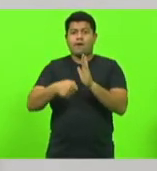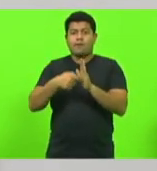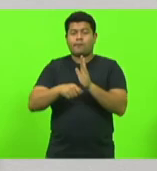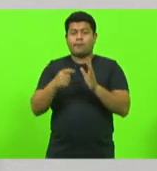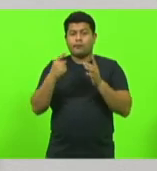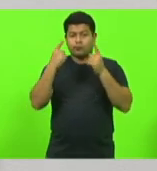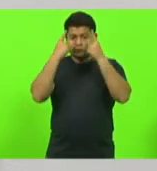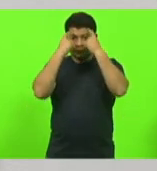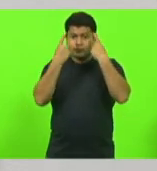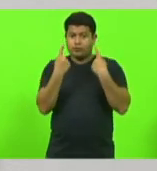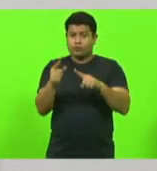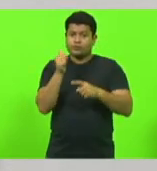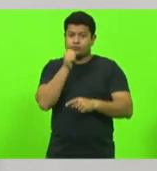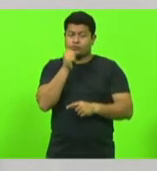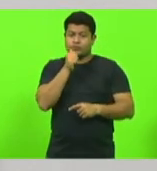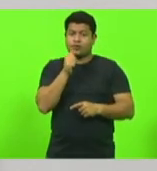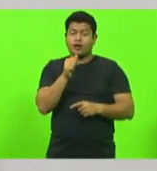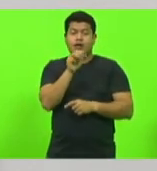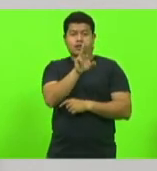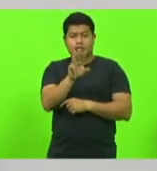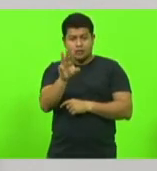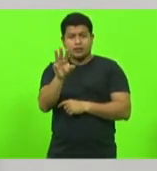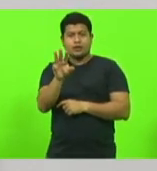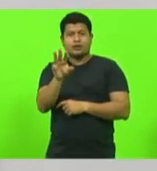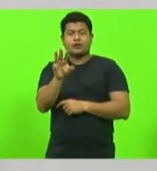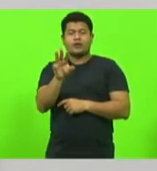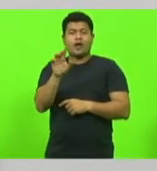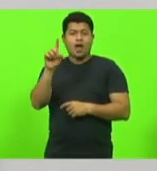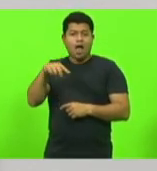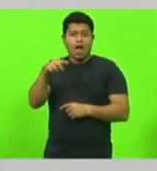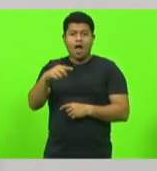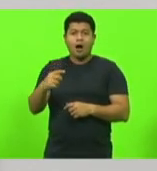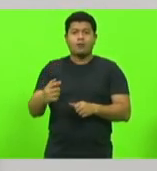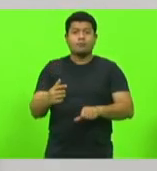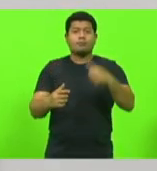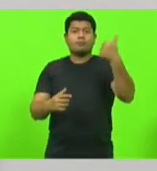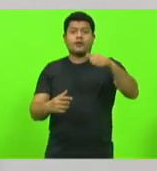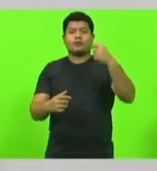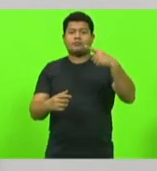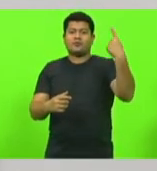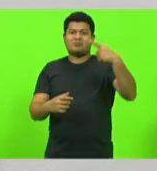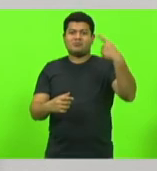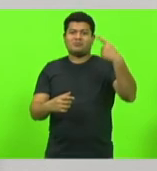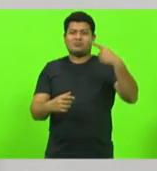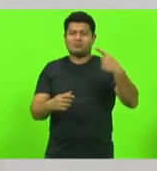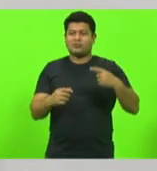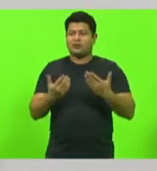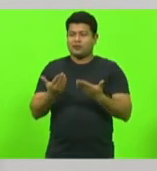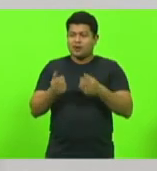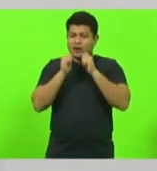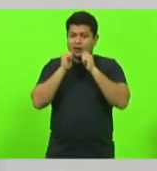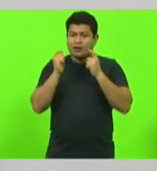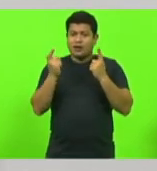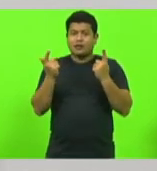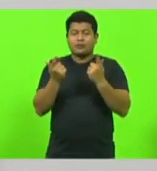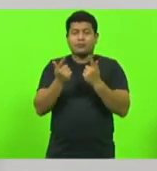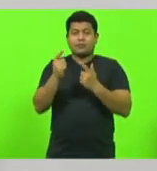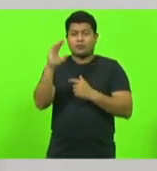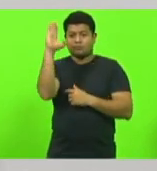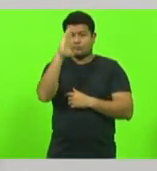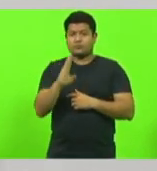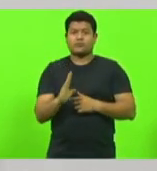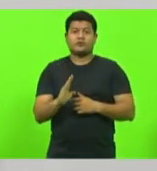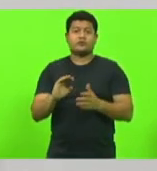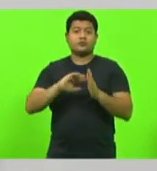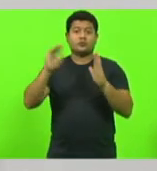Mulher, site esse que é o primeiro em assembleia legislativa desse país. Então, enquanto alguns